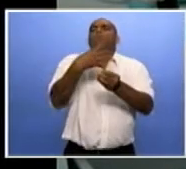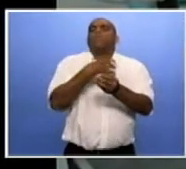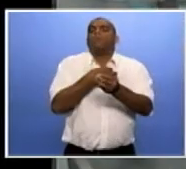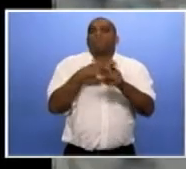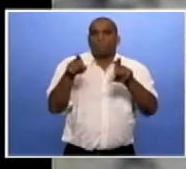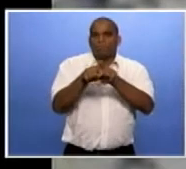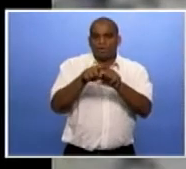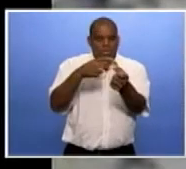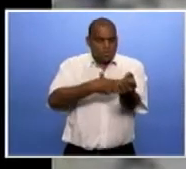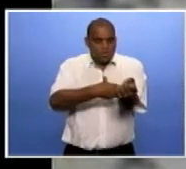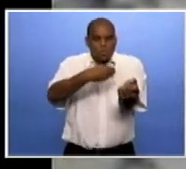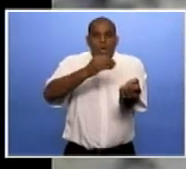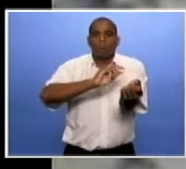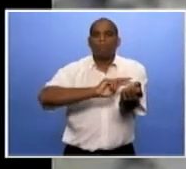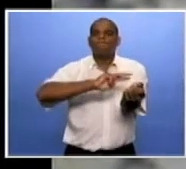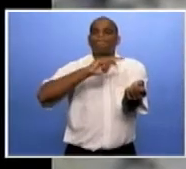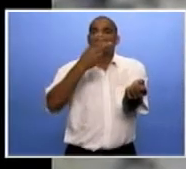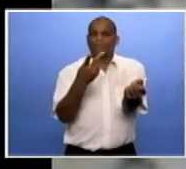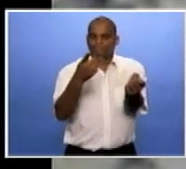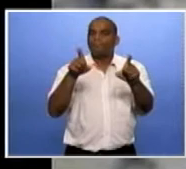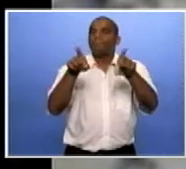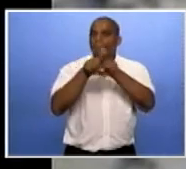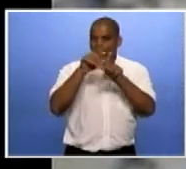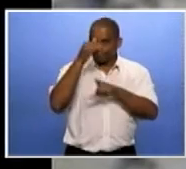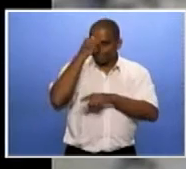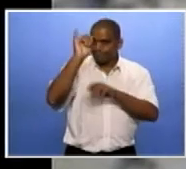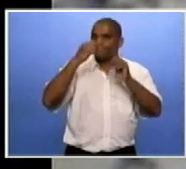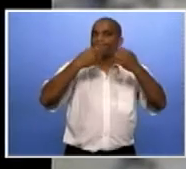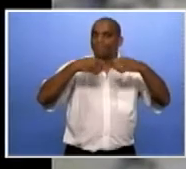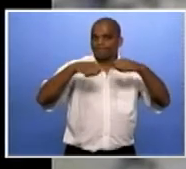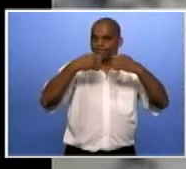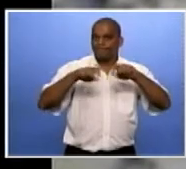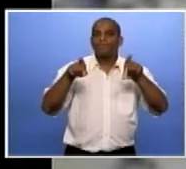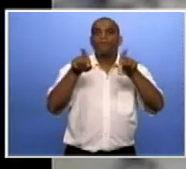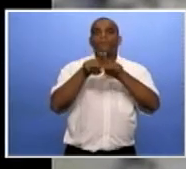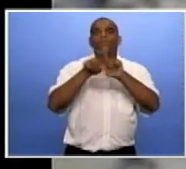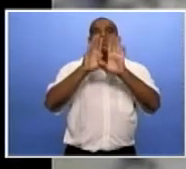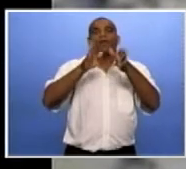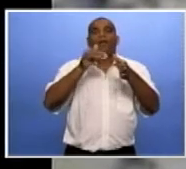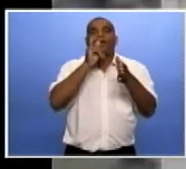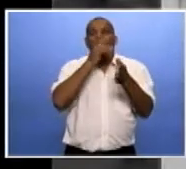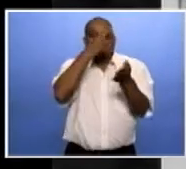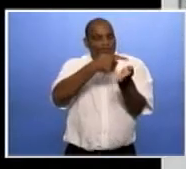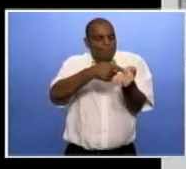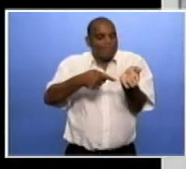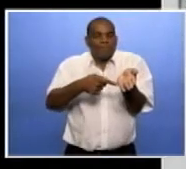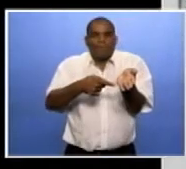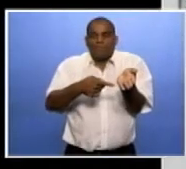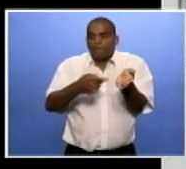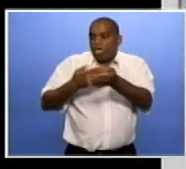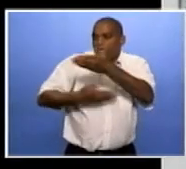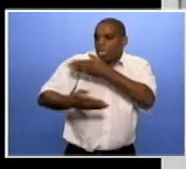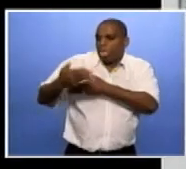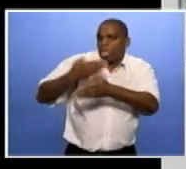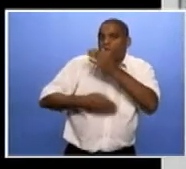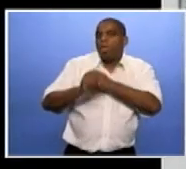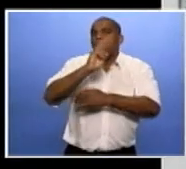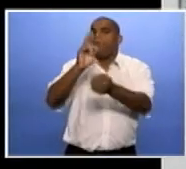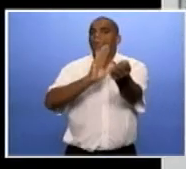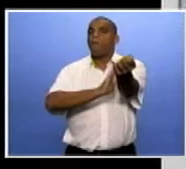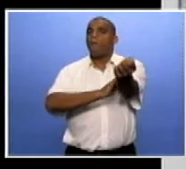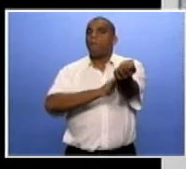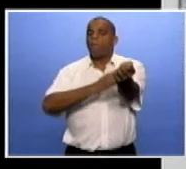sanguínea. E também evitar o uso de objetos péforocortantes e também você compartilhar o uso de